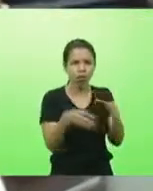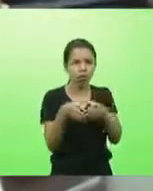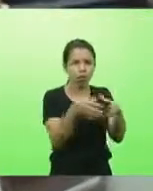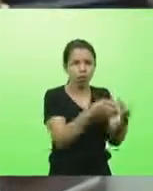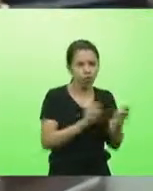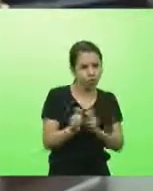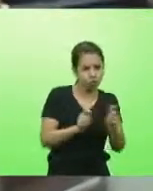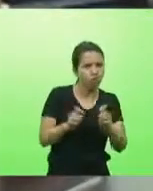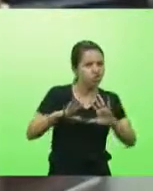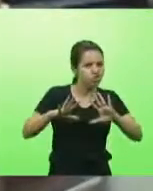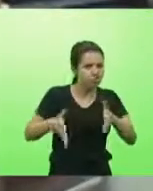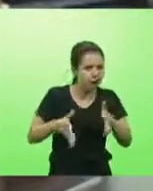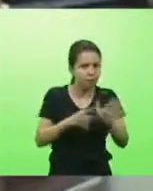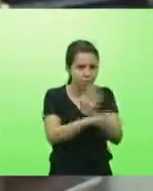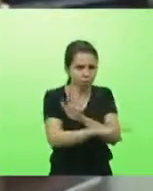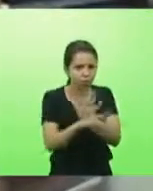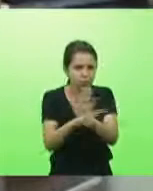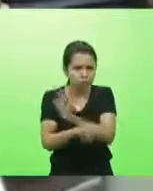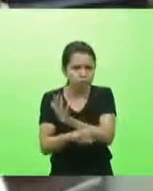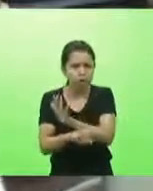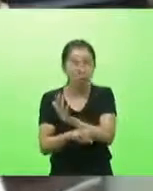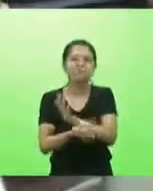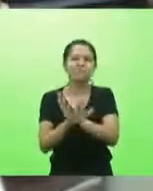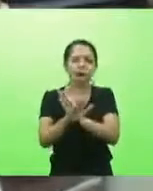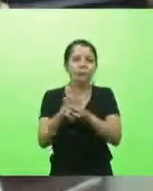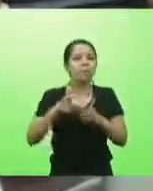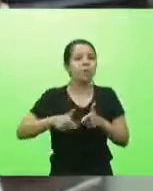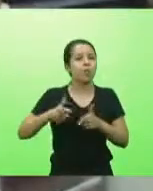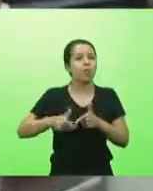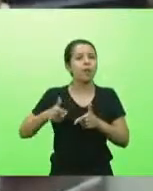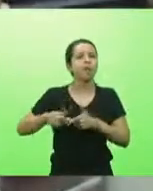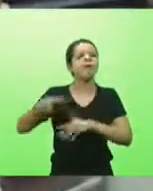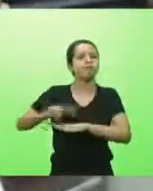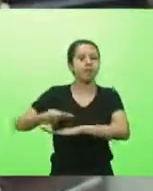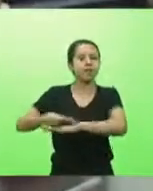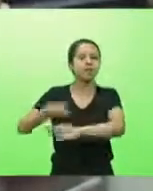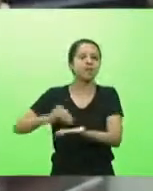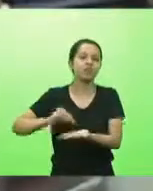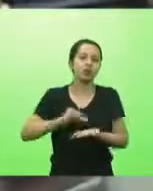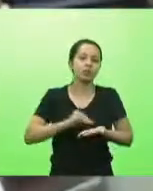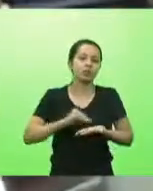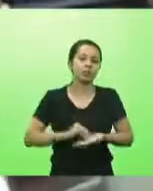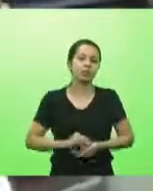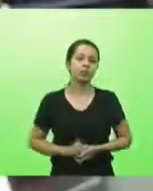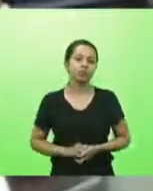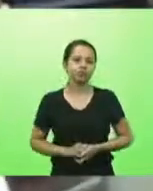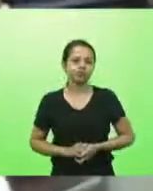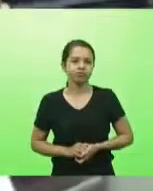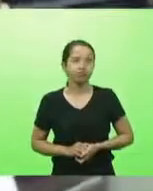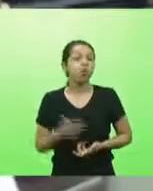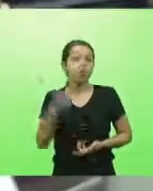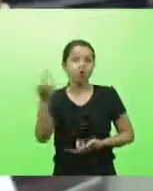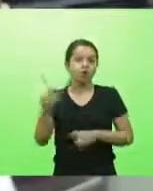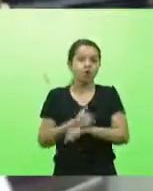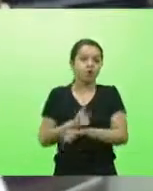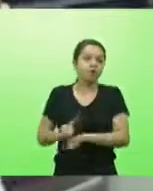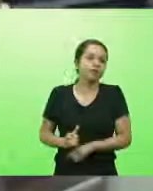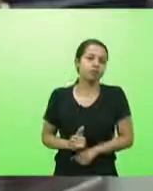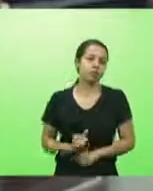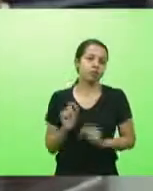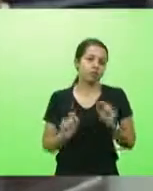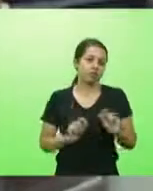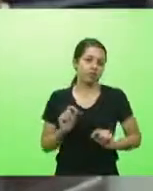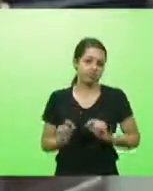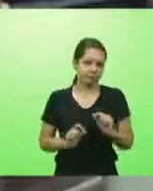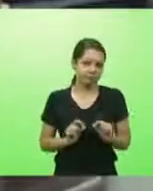Mas o problema é a falta de leito. Então, vamos lá. Quais são as outras alternativas? Existe